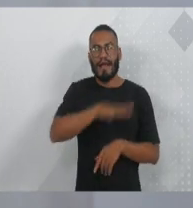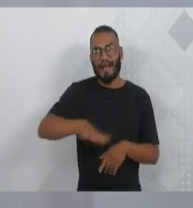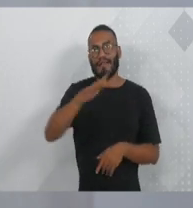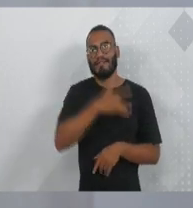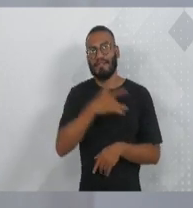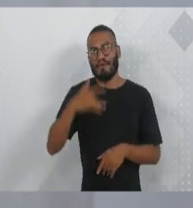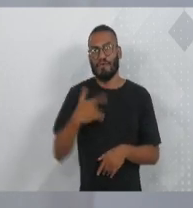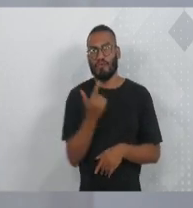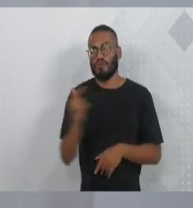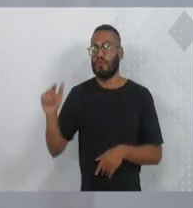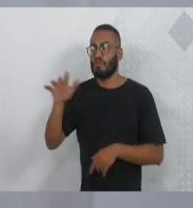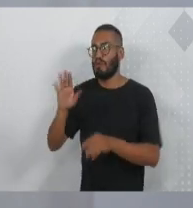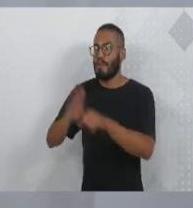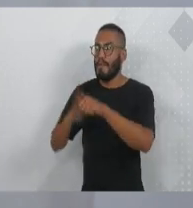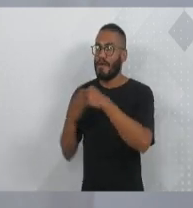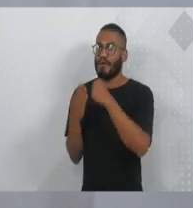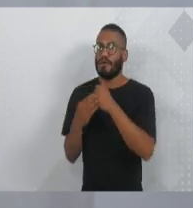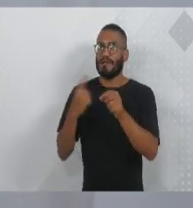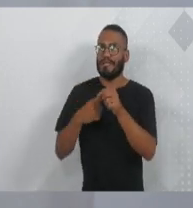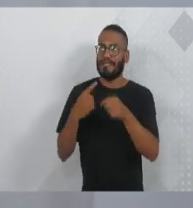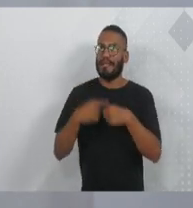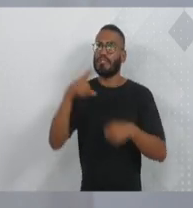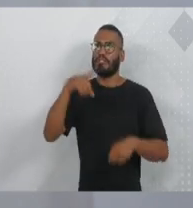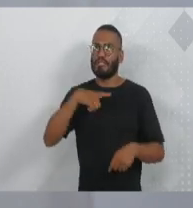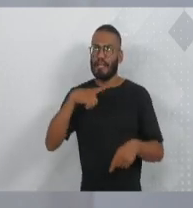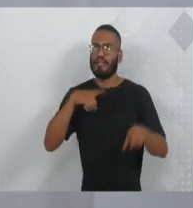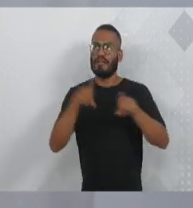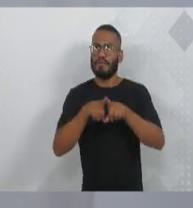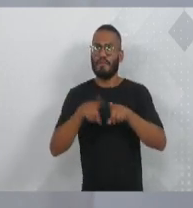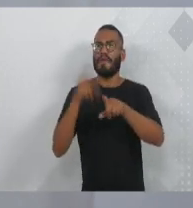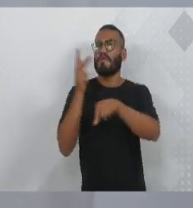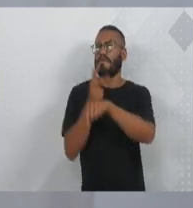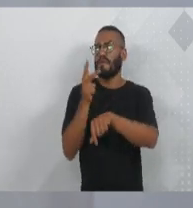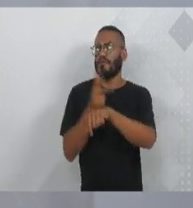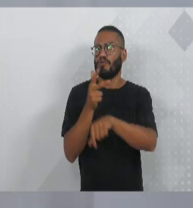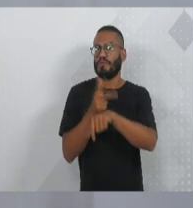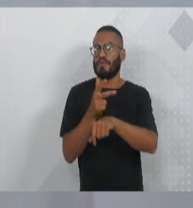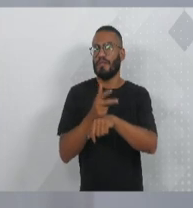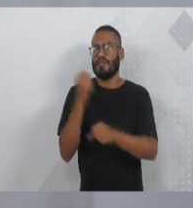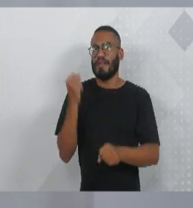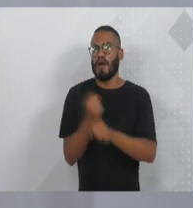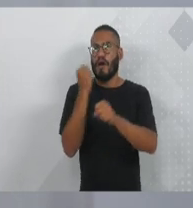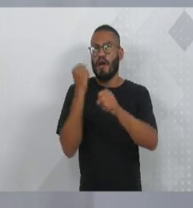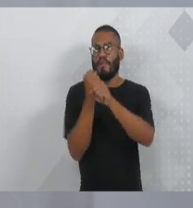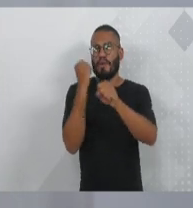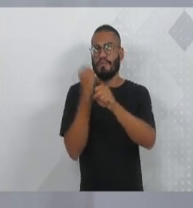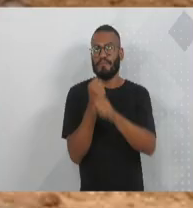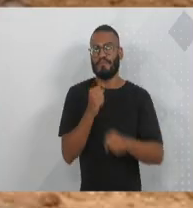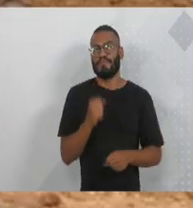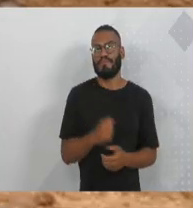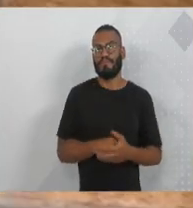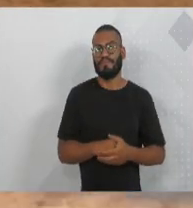para outros bairros da nossa cidade. Tem aí também o vídeo do andamento da obra da Emílio Alcântara Viana.